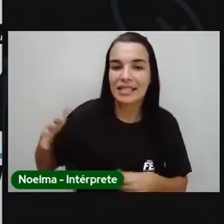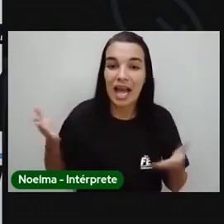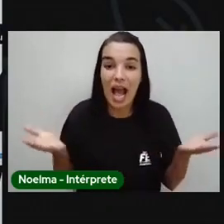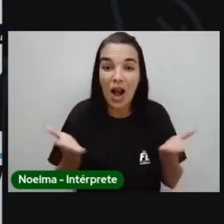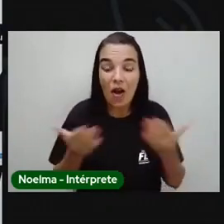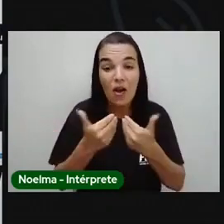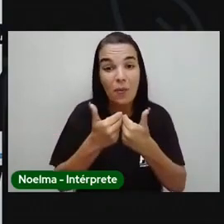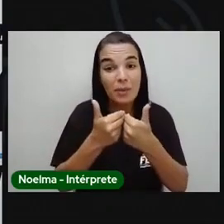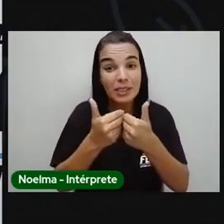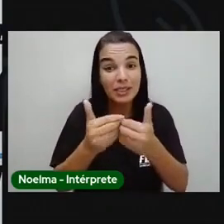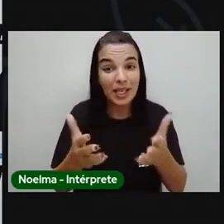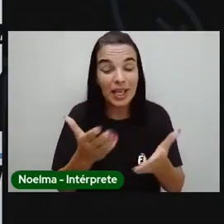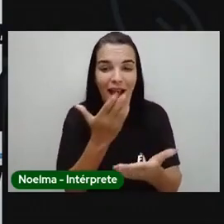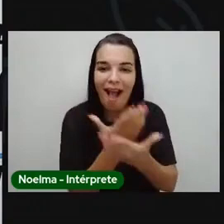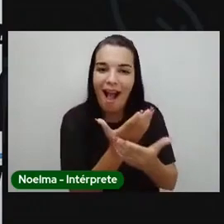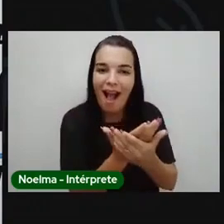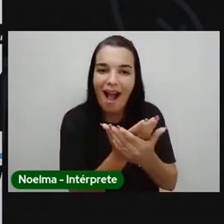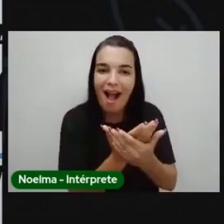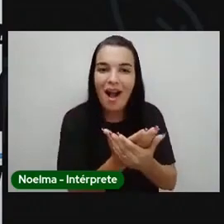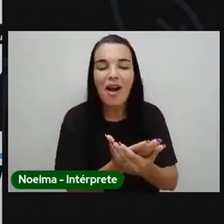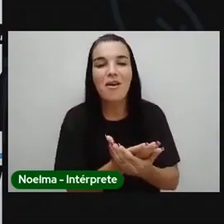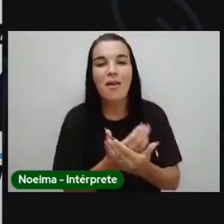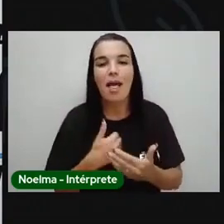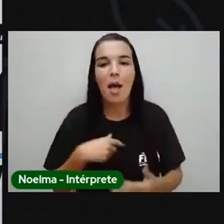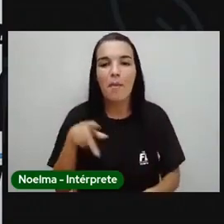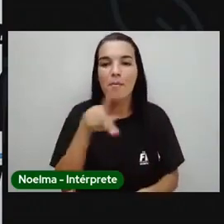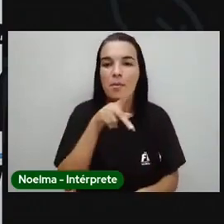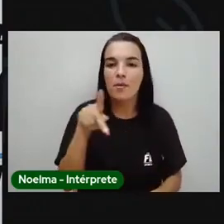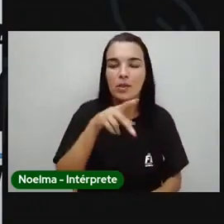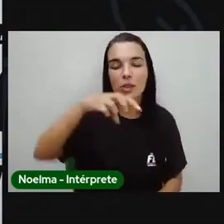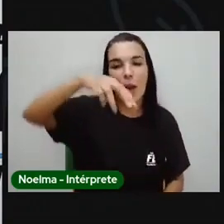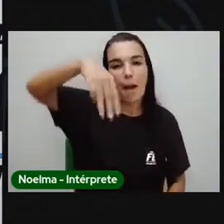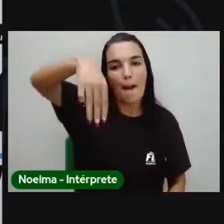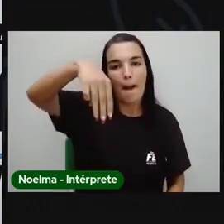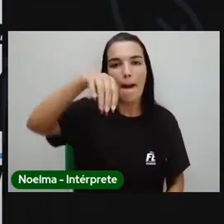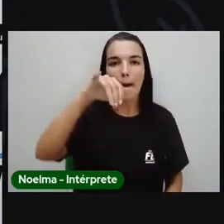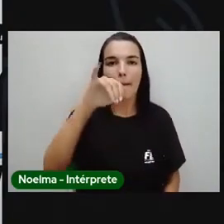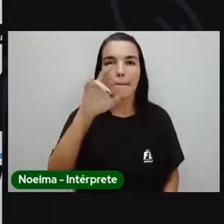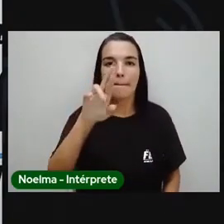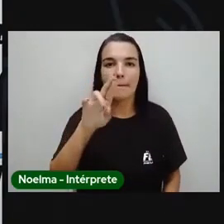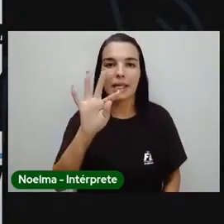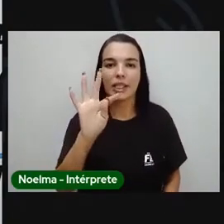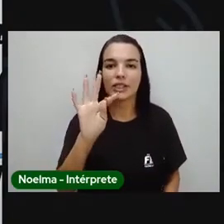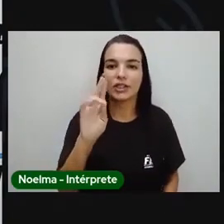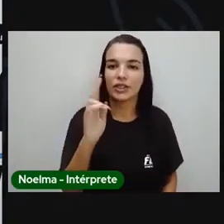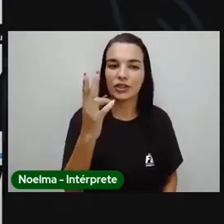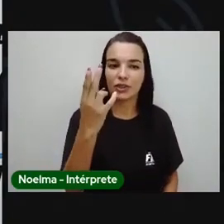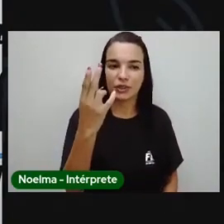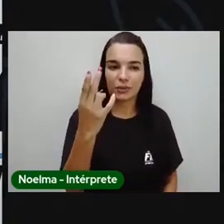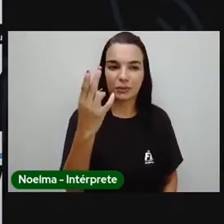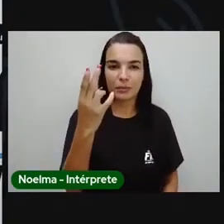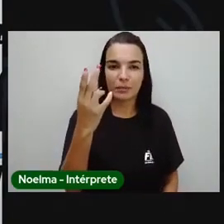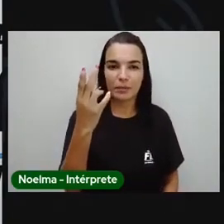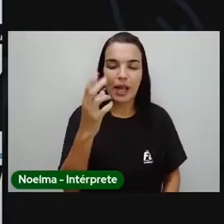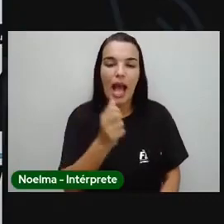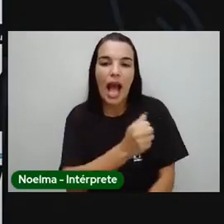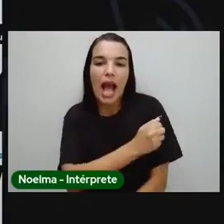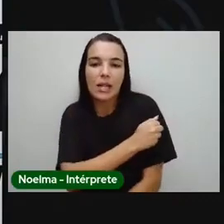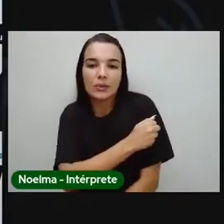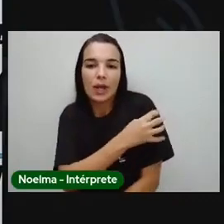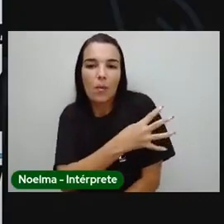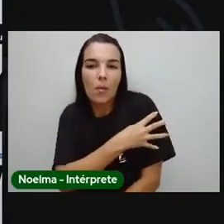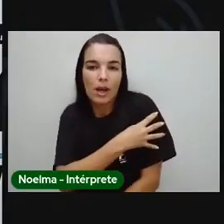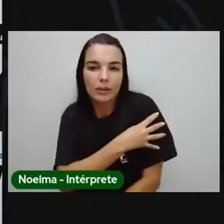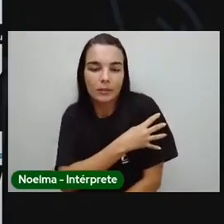aula. Eu sou a professora Mirthi e estarei com vocês, turminha do quarto ano, né? Nesse espaço,